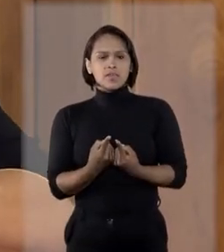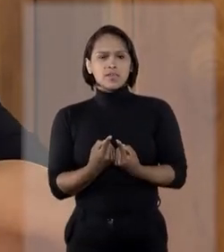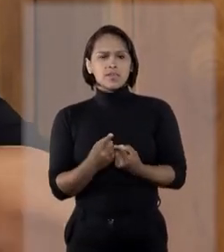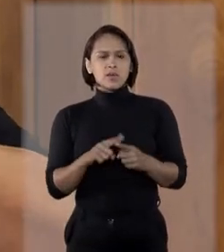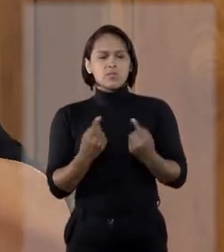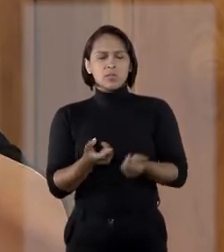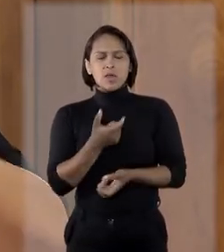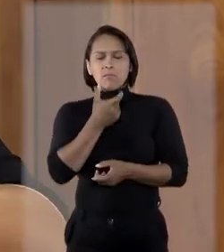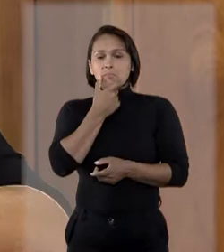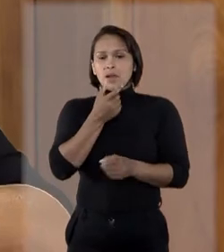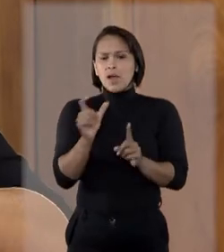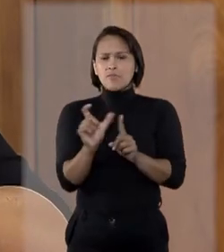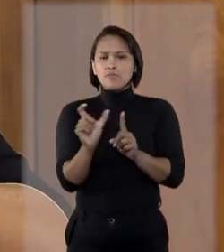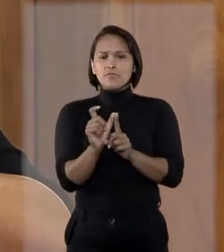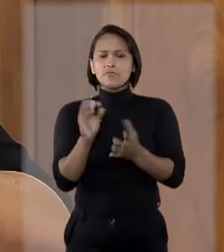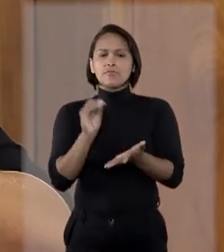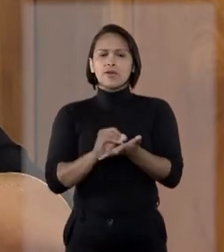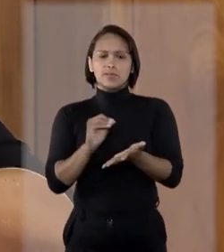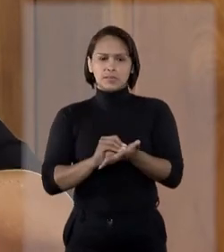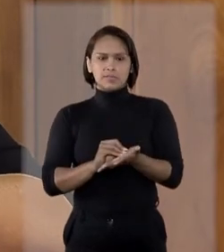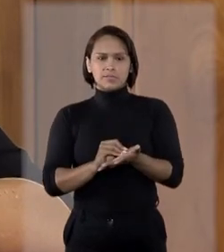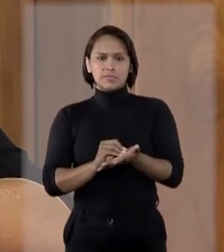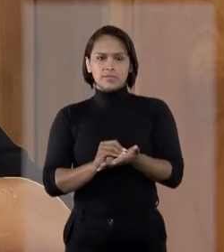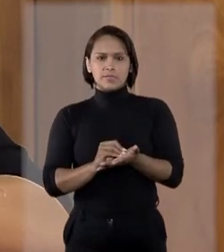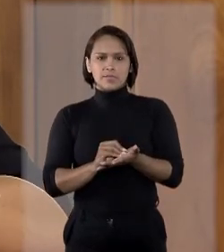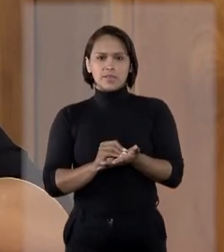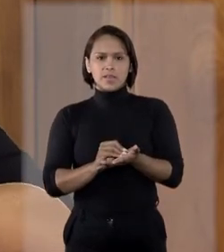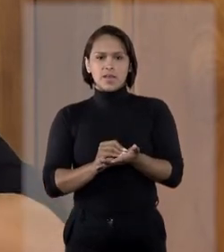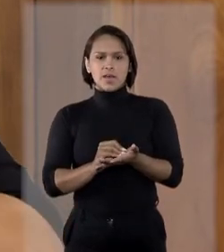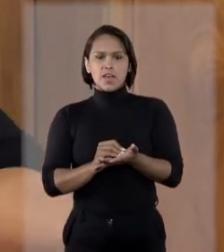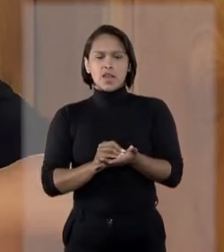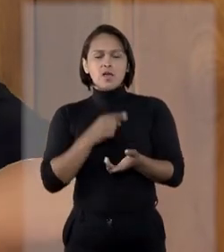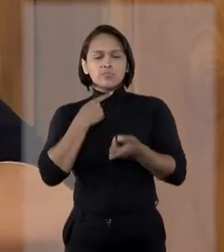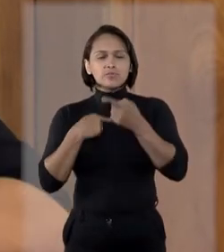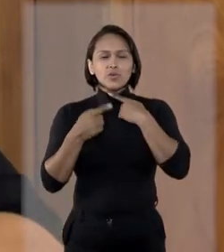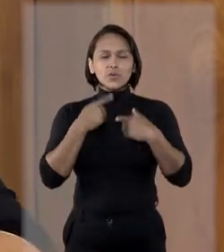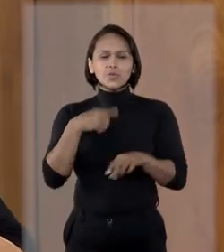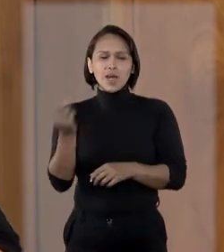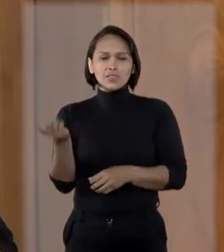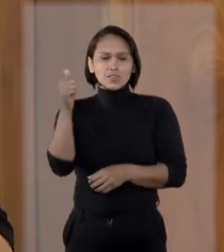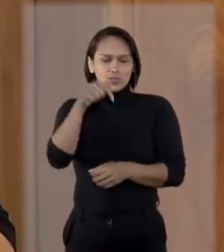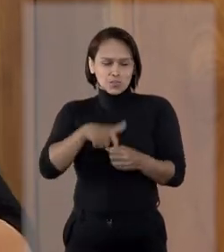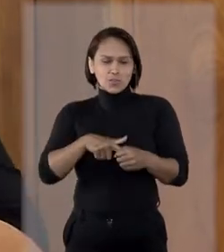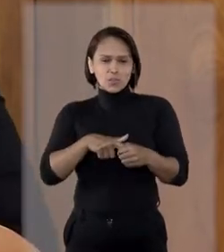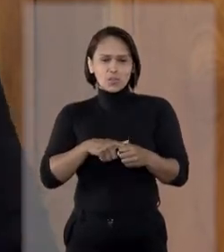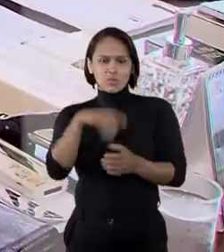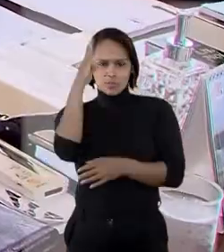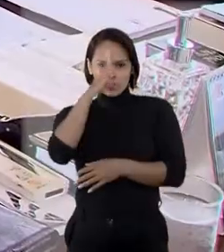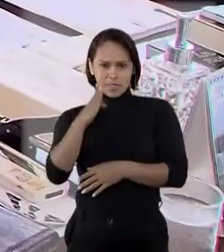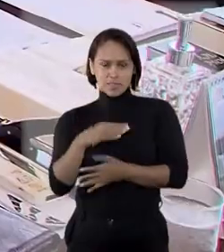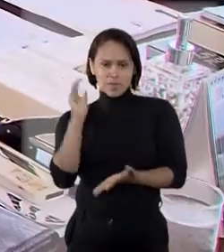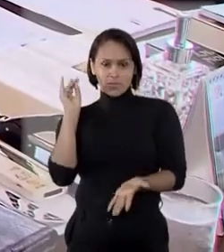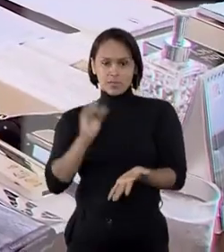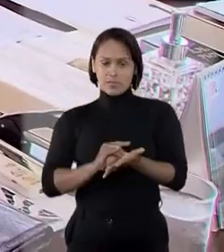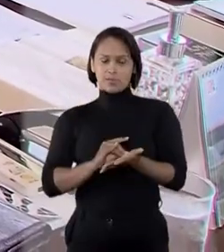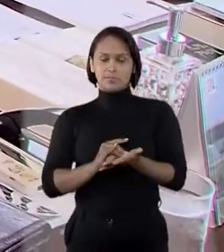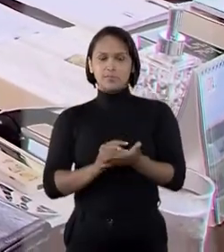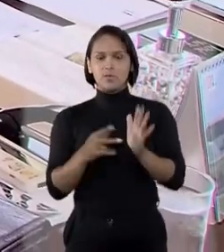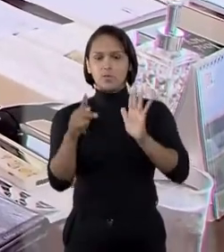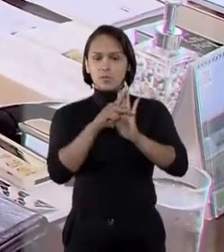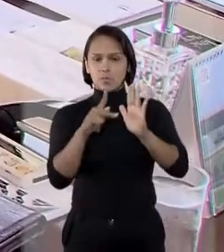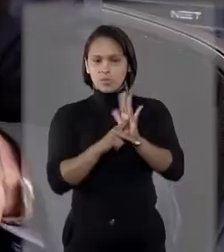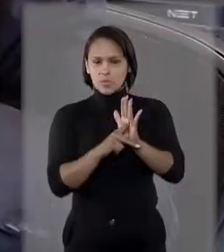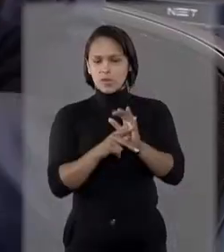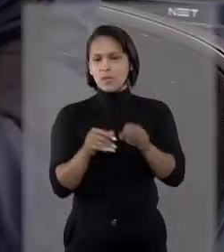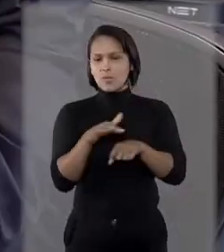Então, eu não tenho nem palavras, assim, de verdade. Dá vontade de ser brasileira de novo. O programa Fale com o